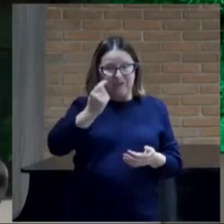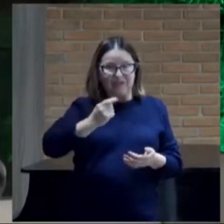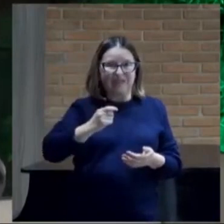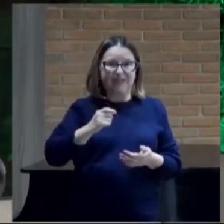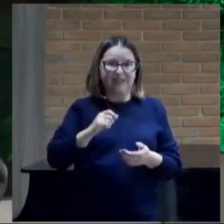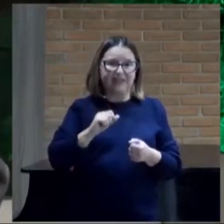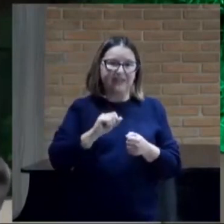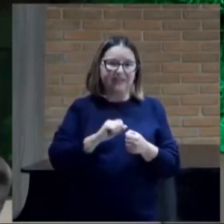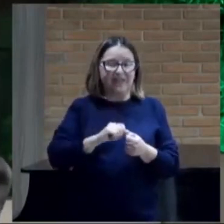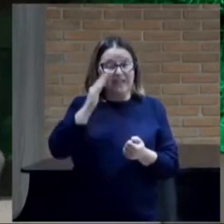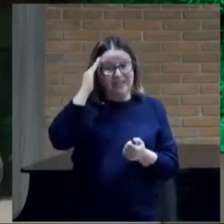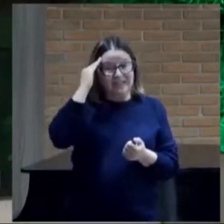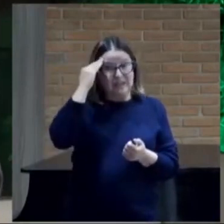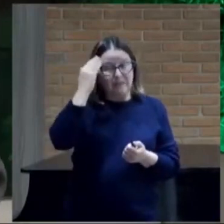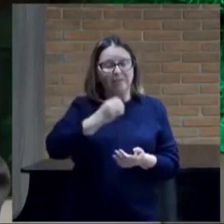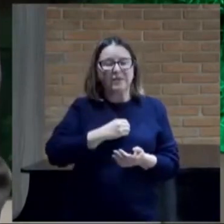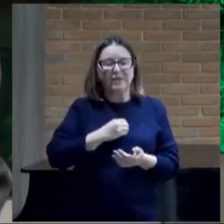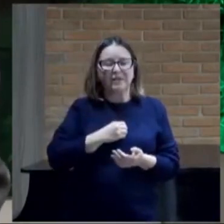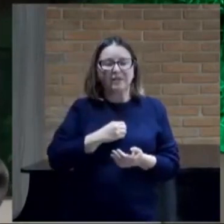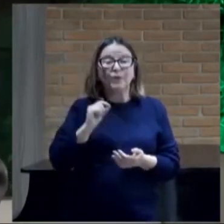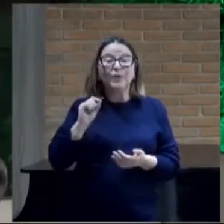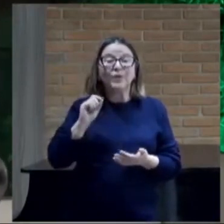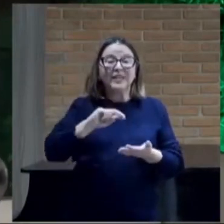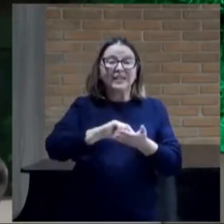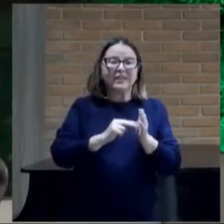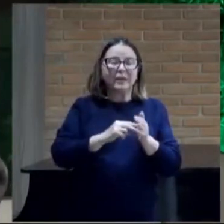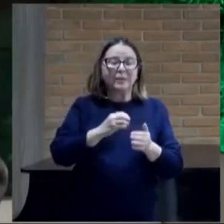pecado o que é pecado?